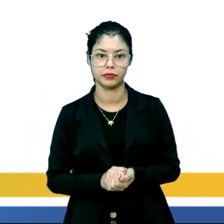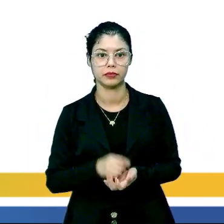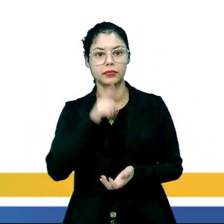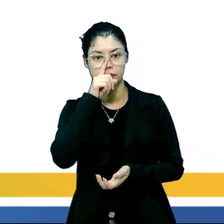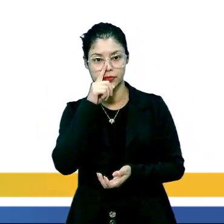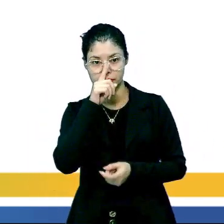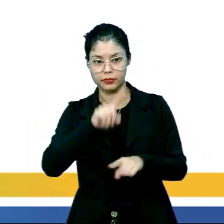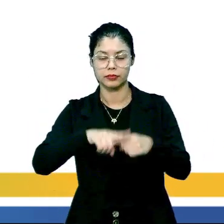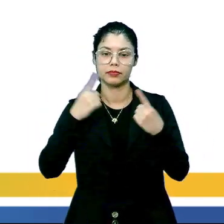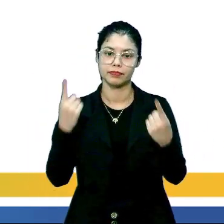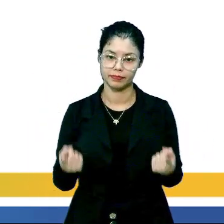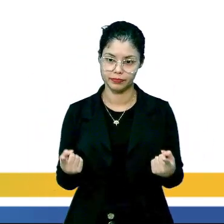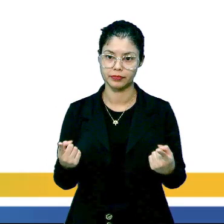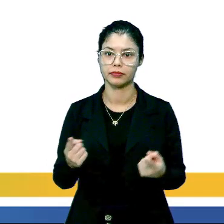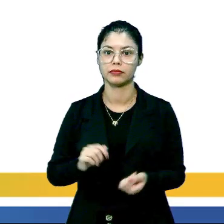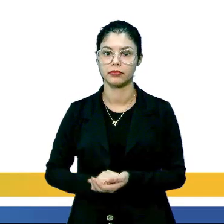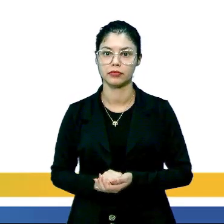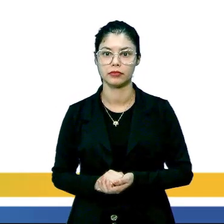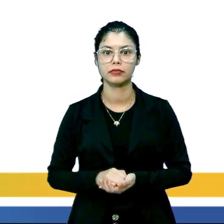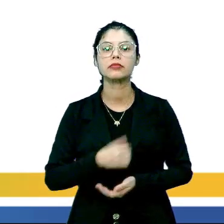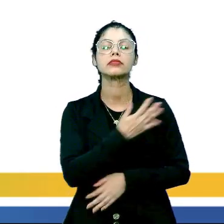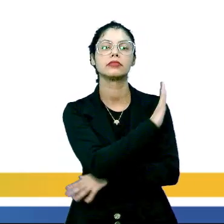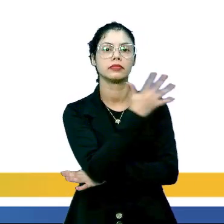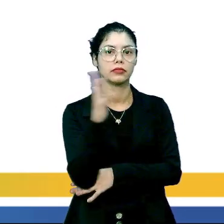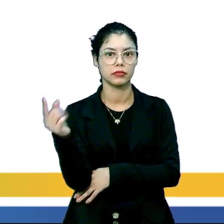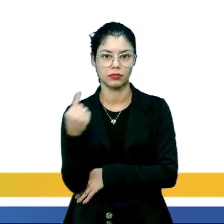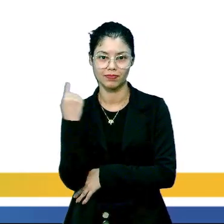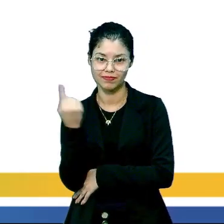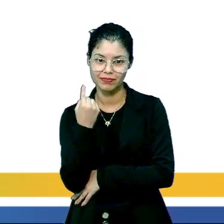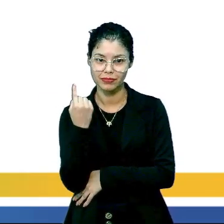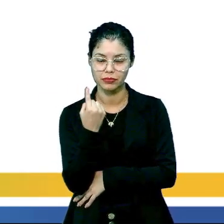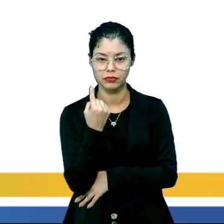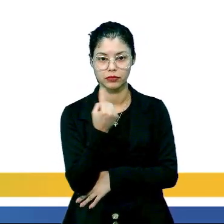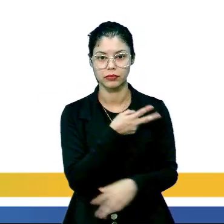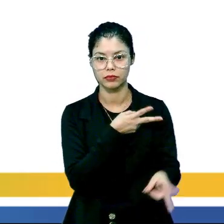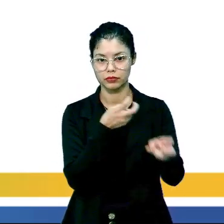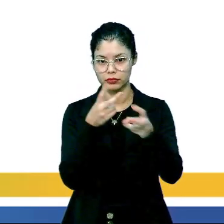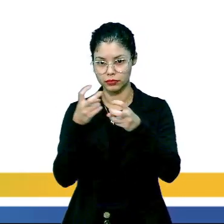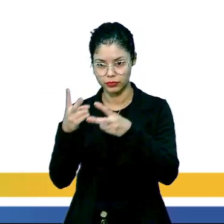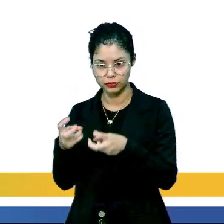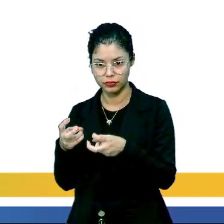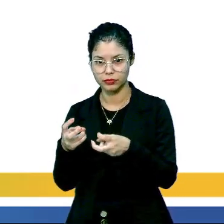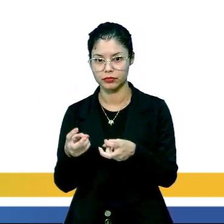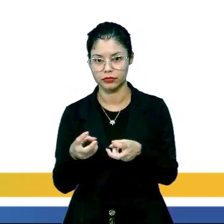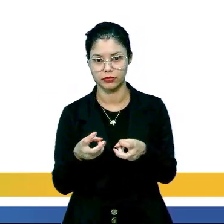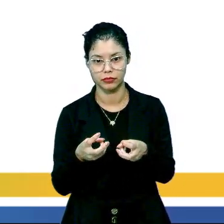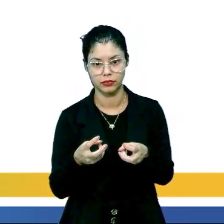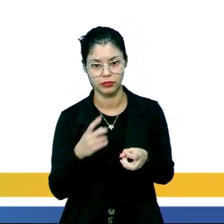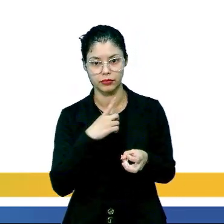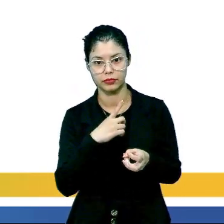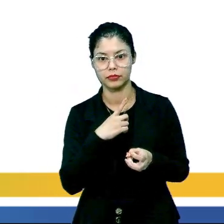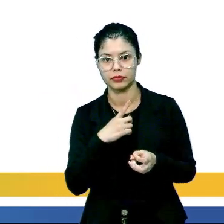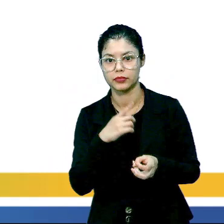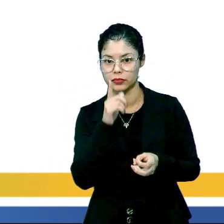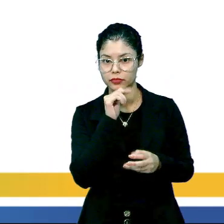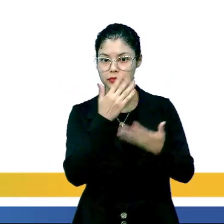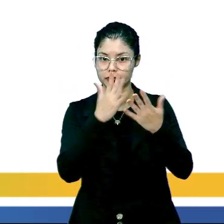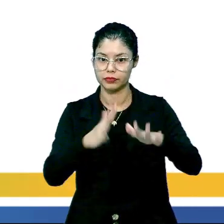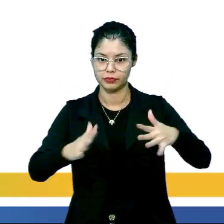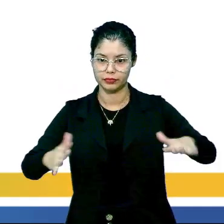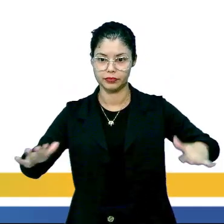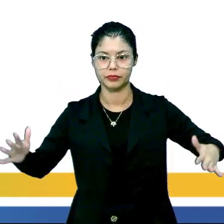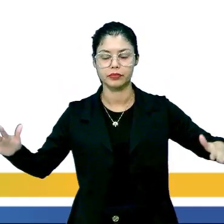poluentes, mas ela agride o meio ambiente de uma única maneira. Percebam ali que tem um mar, né? Que tem uma